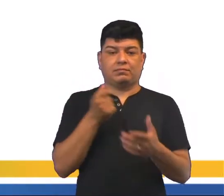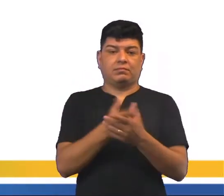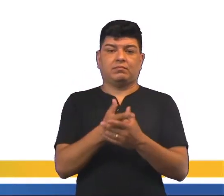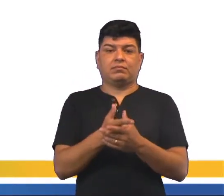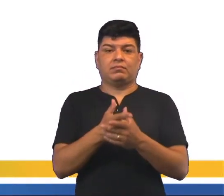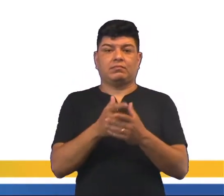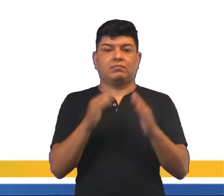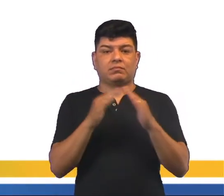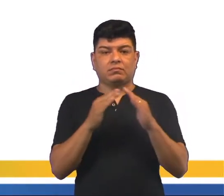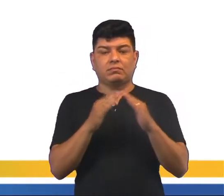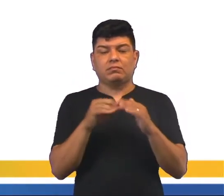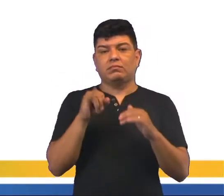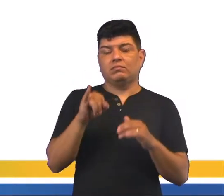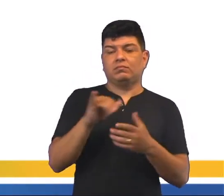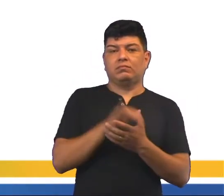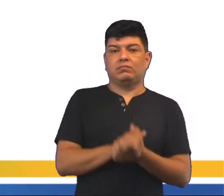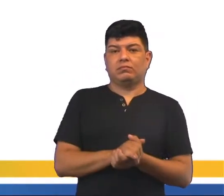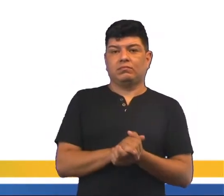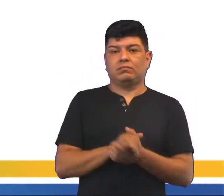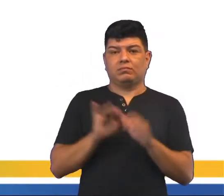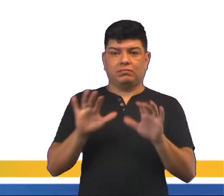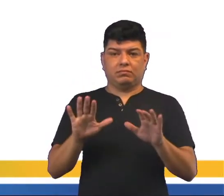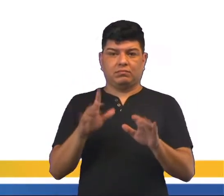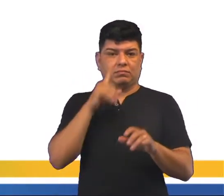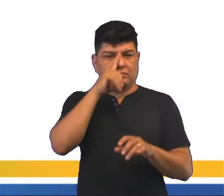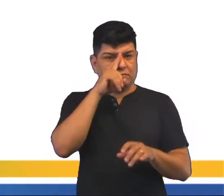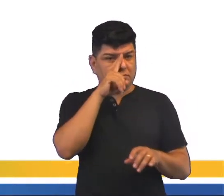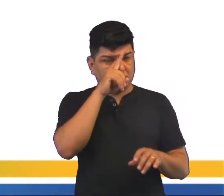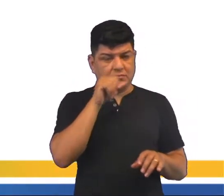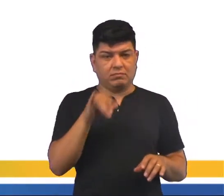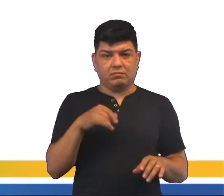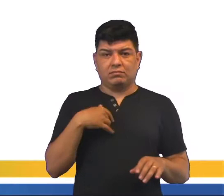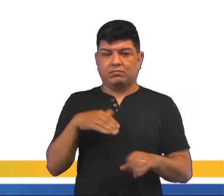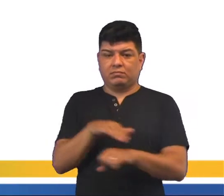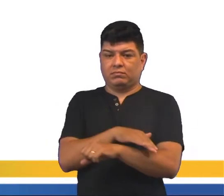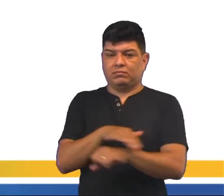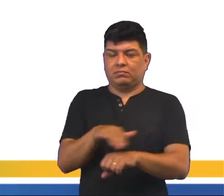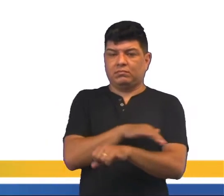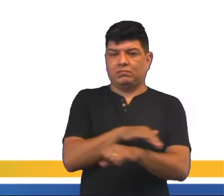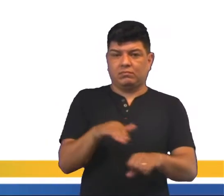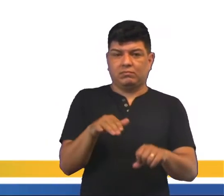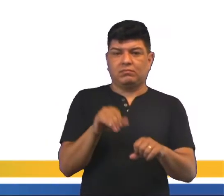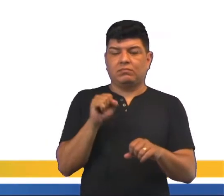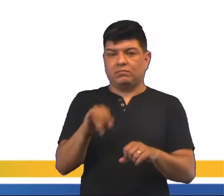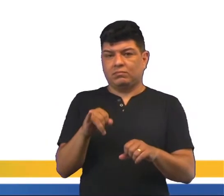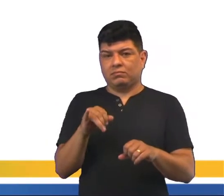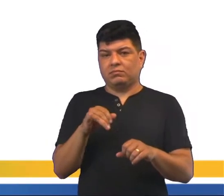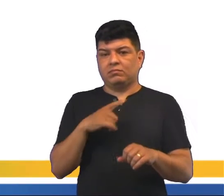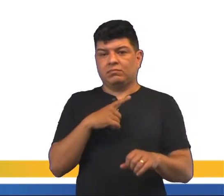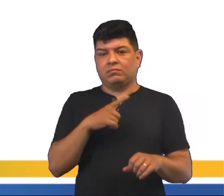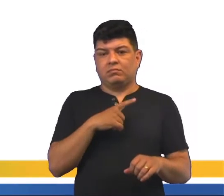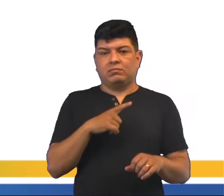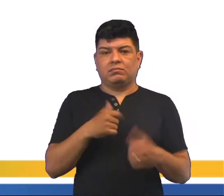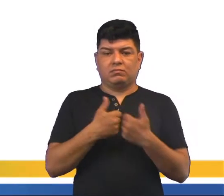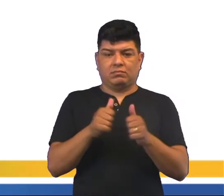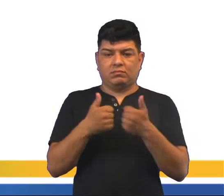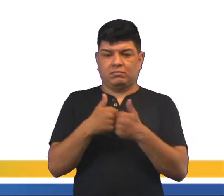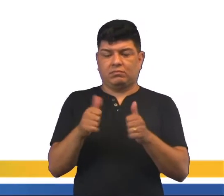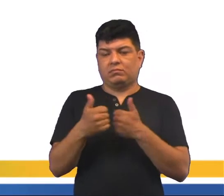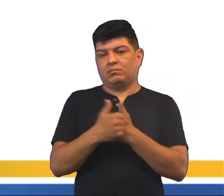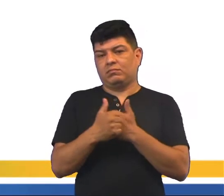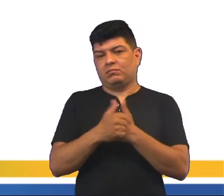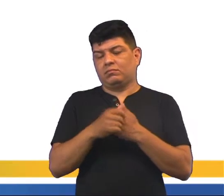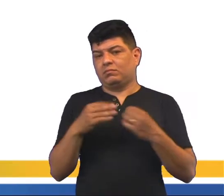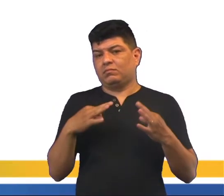comprar um terreno, se é um bairro dito perigoso, se é um bairro que tem asfalto, saneamento baixo, se passa ônibus próximo,